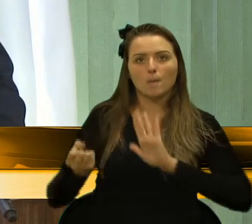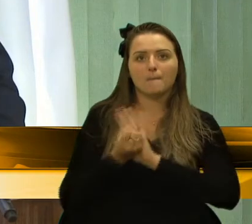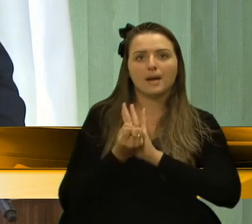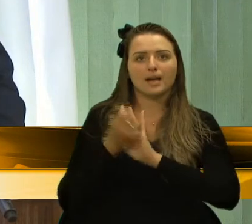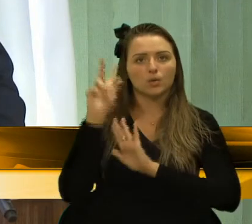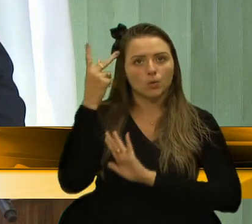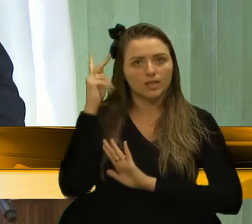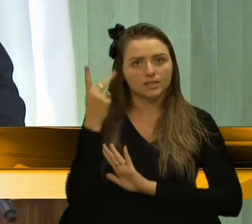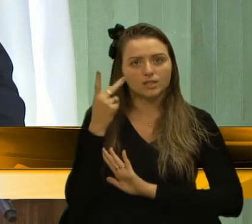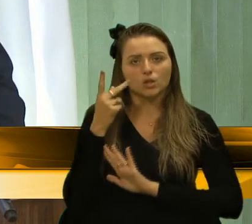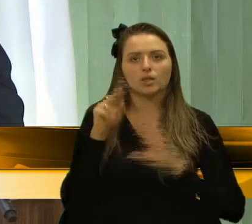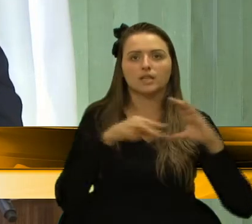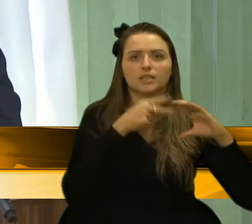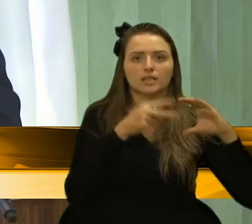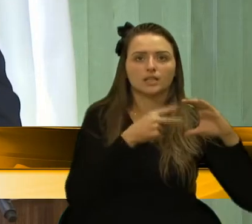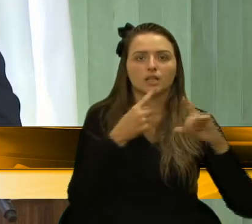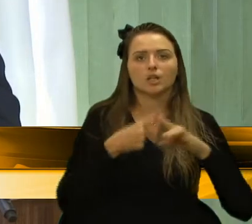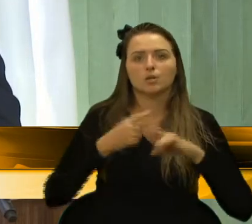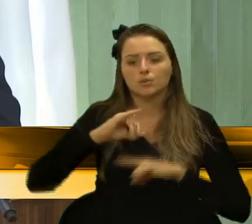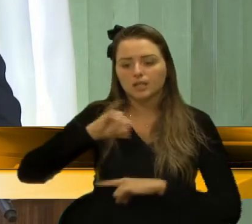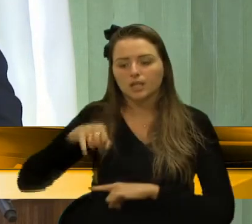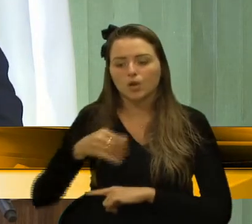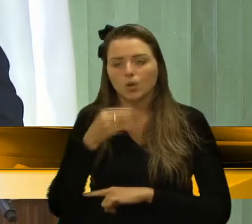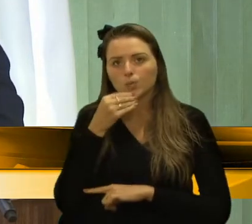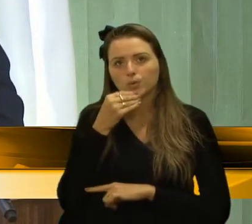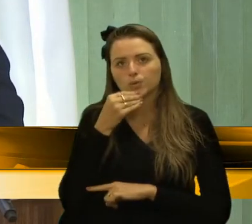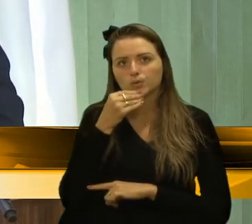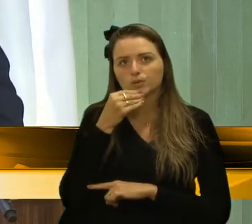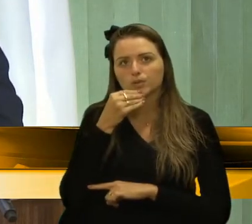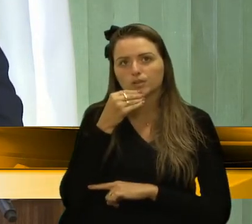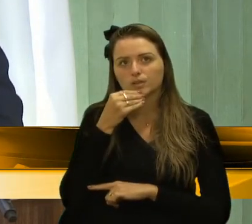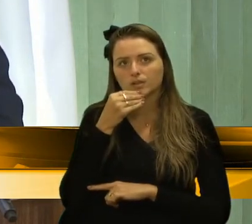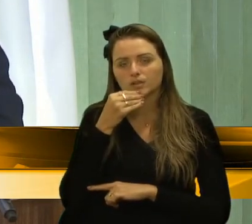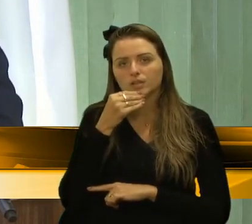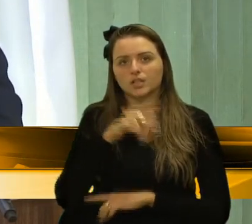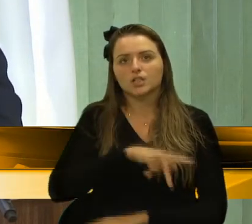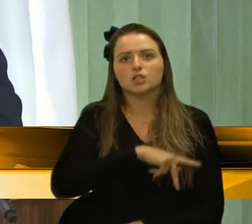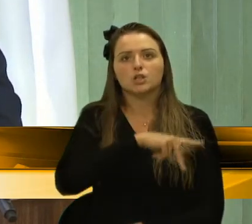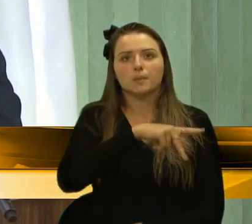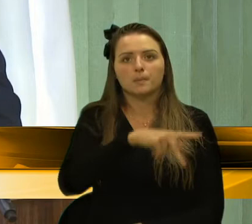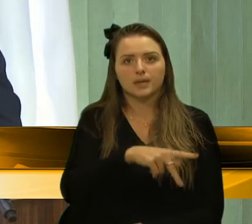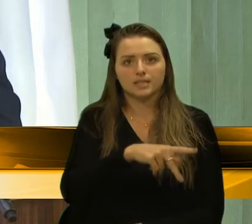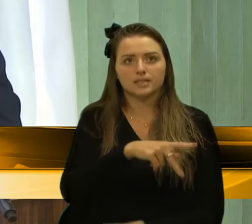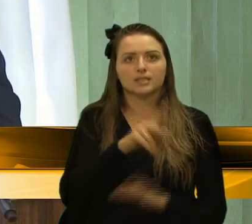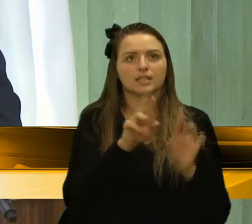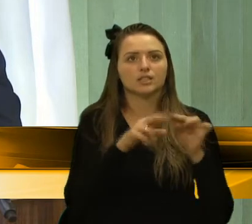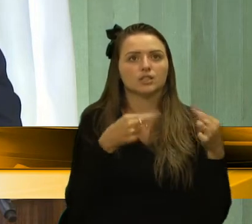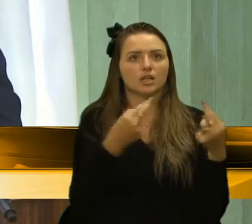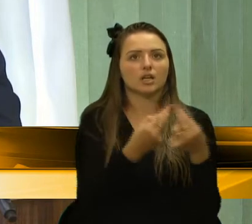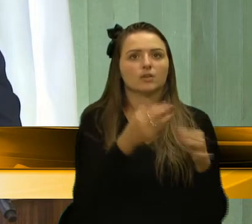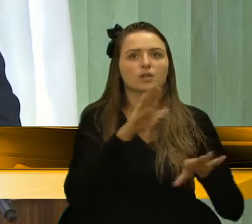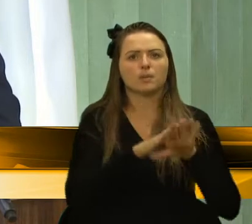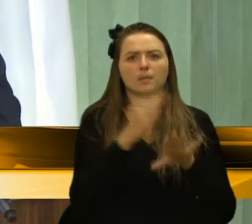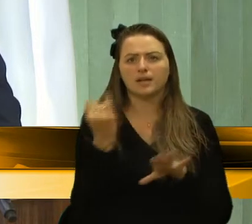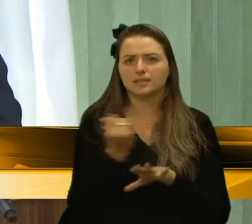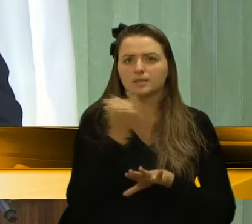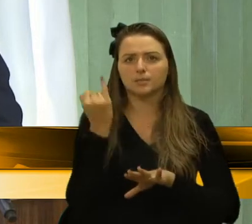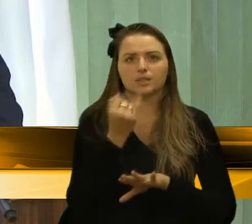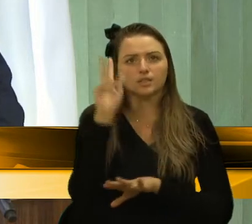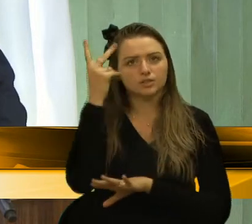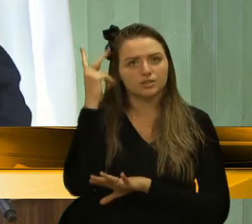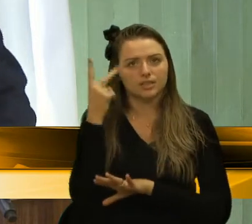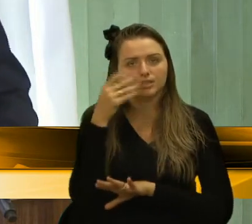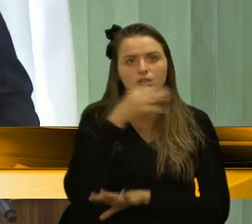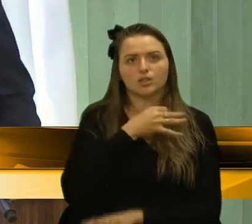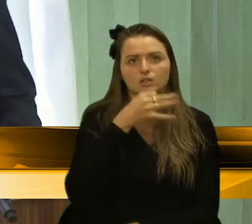porque eu tive a oportunidade, senhor presidente, só para finalizar, de presidir, talvez, a sessão mais importante até hoje da história de Caxias do